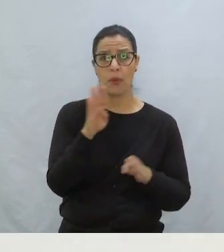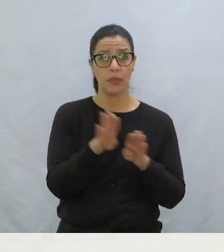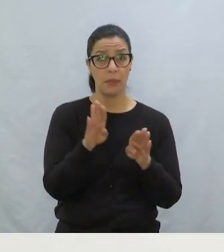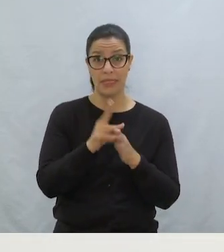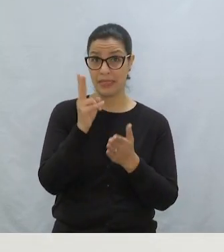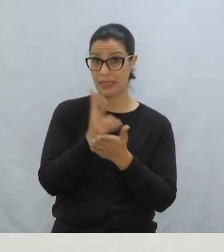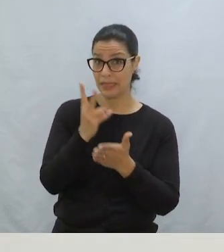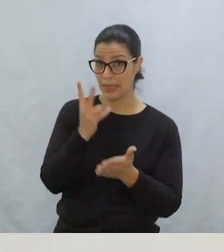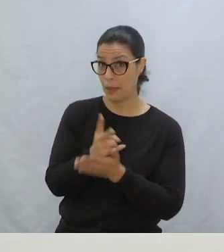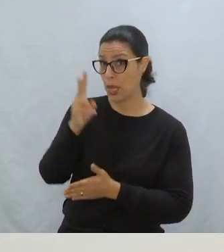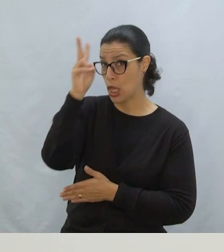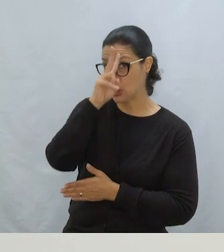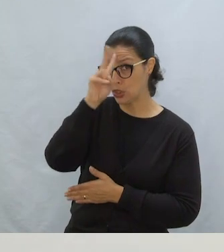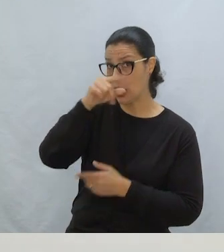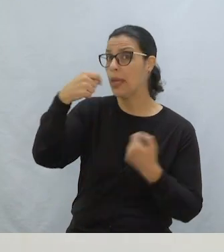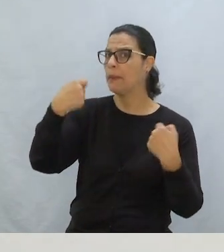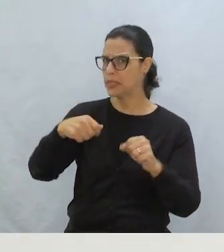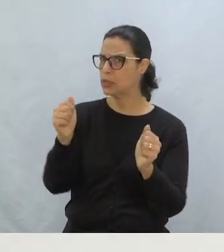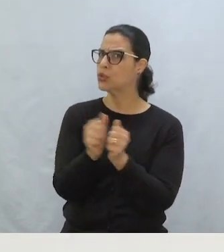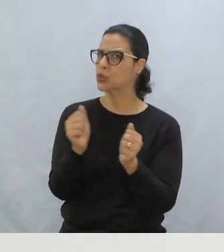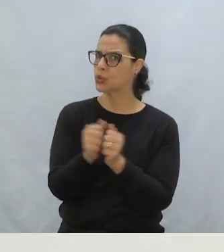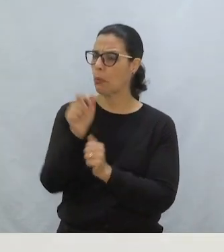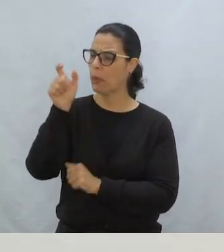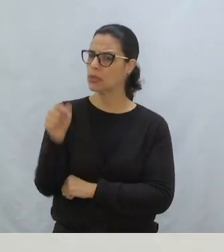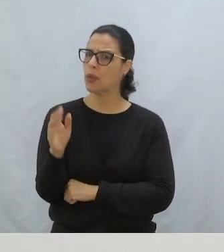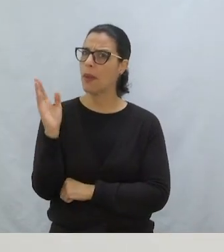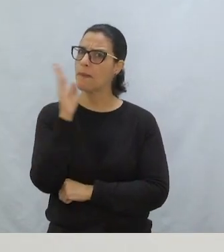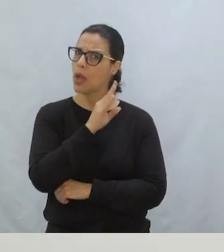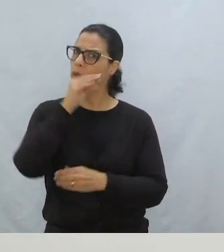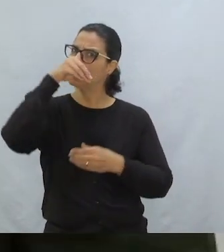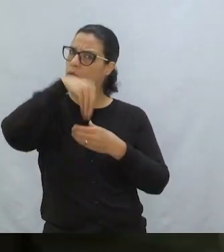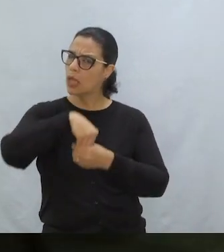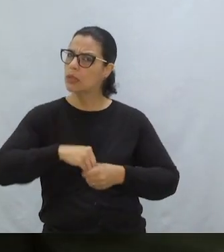Afinal, toda boa história precisa de um vilão, não é mesmo?